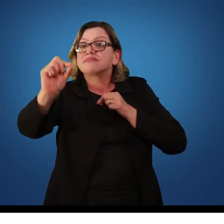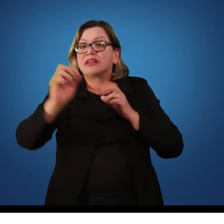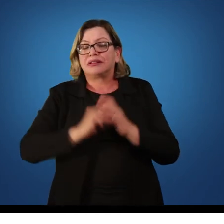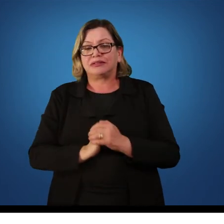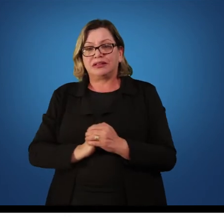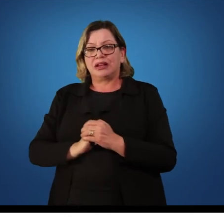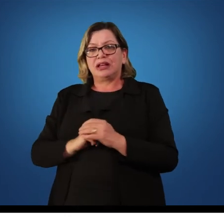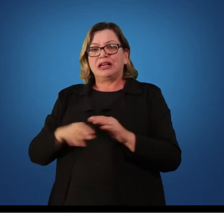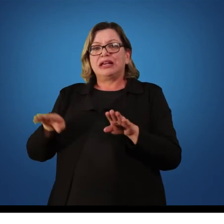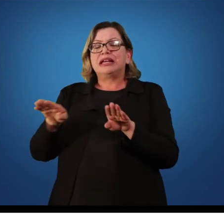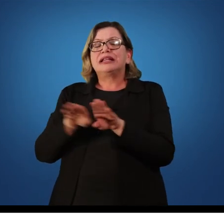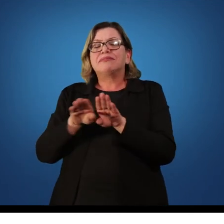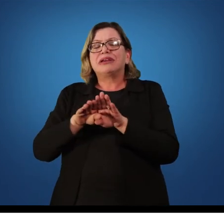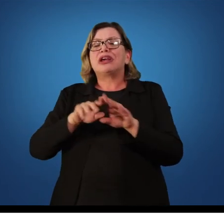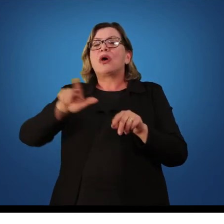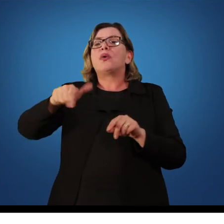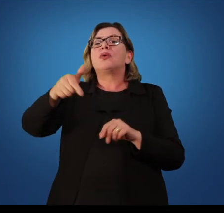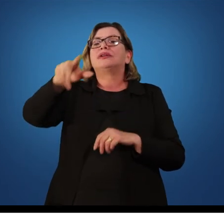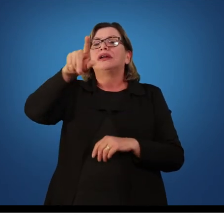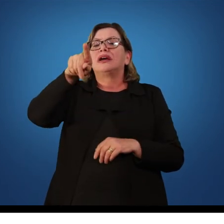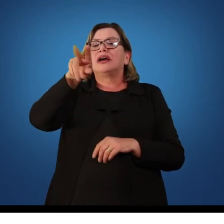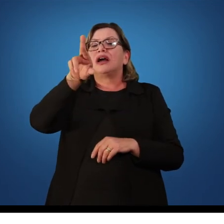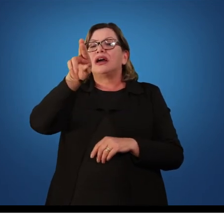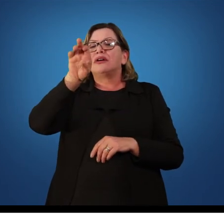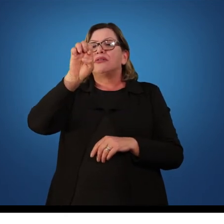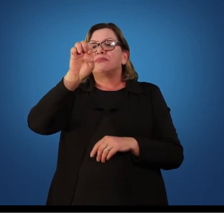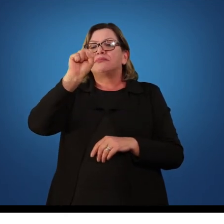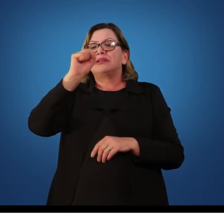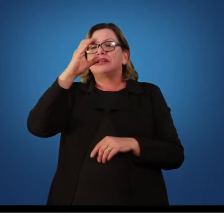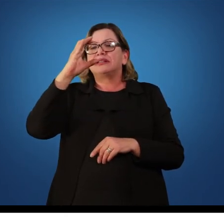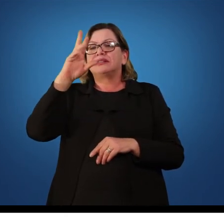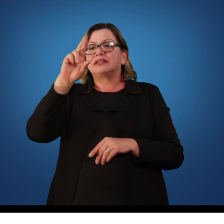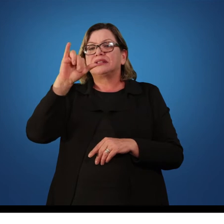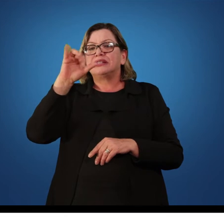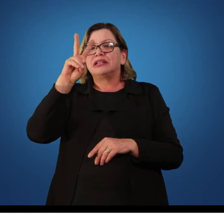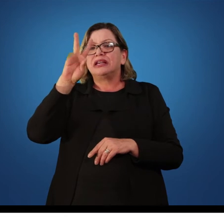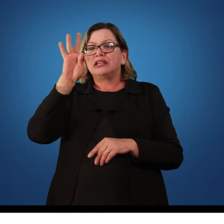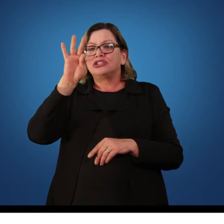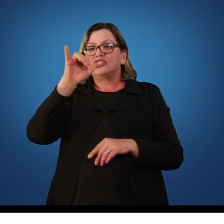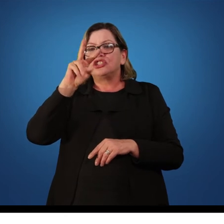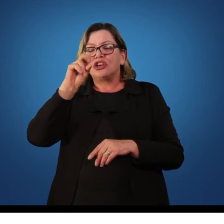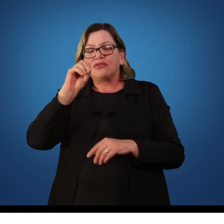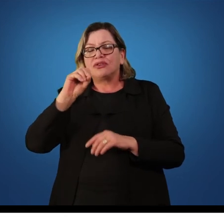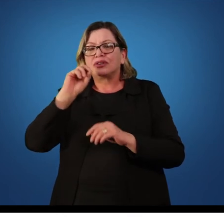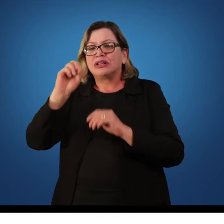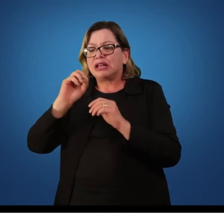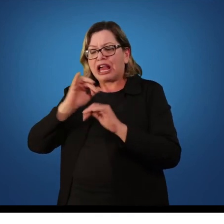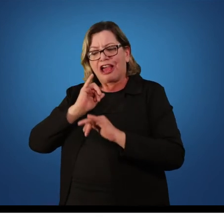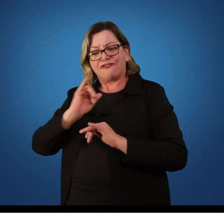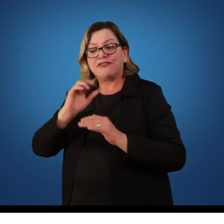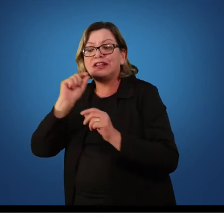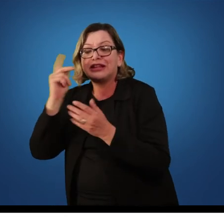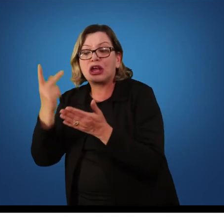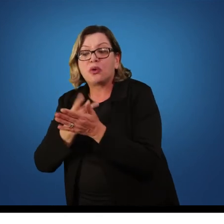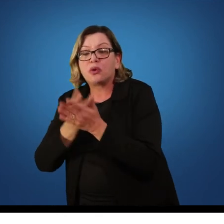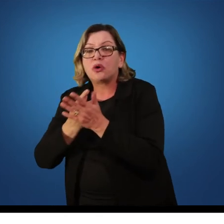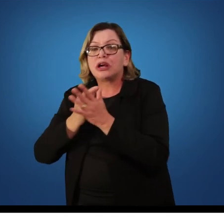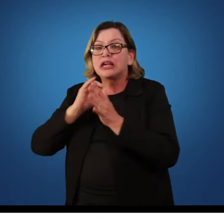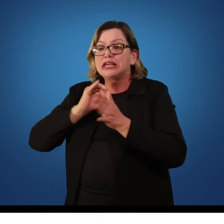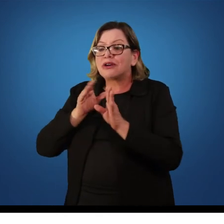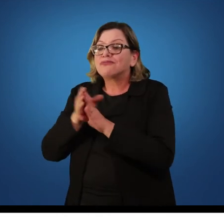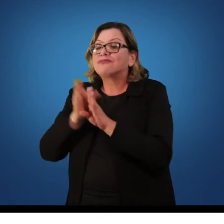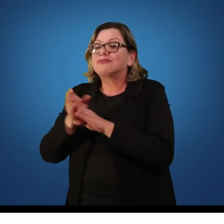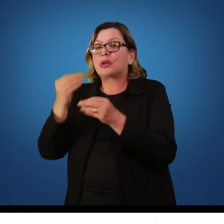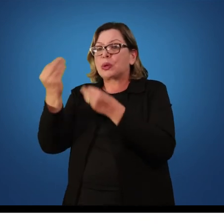E o prescritivo é quando o professor informa o erro e dá possibilidades de acerto. Por